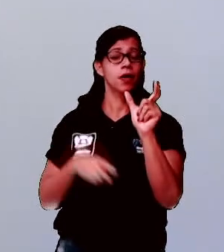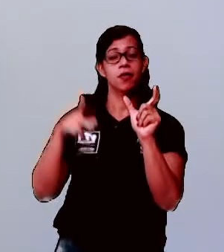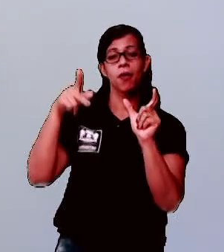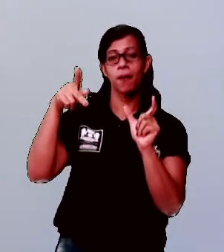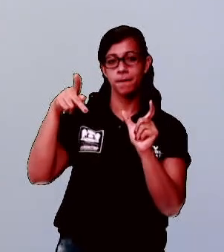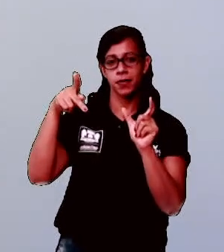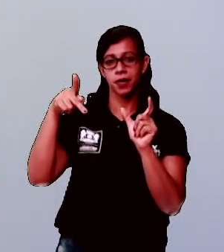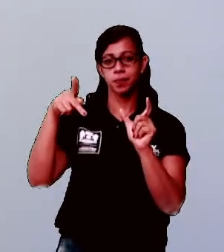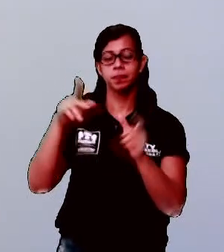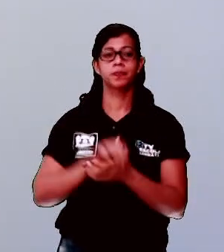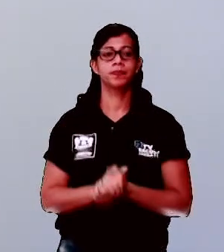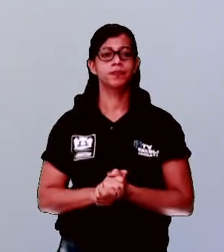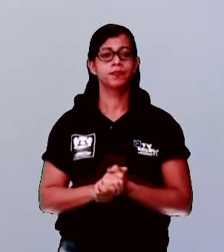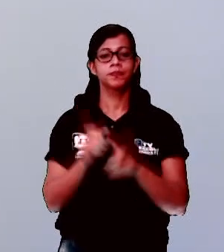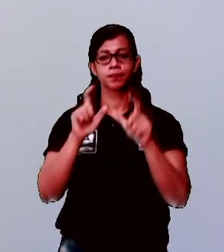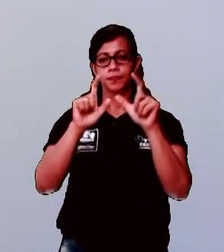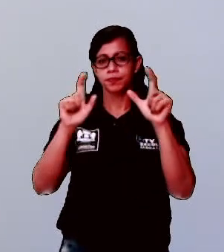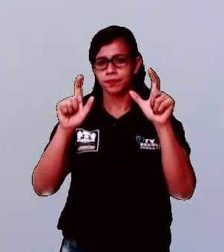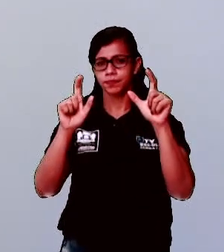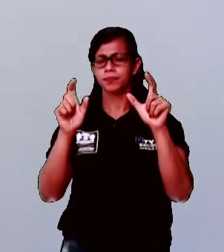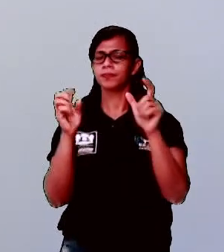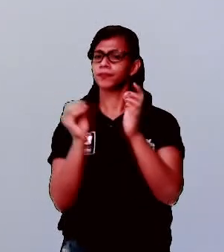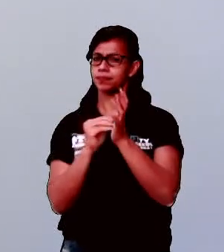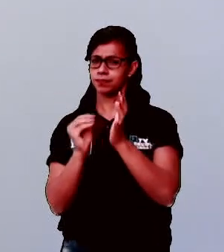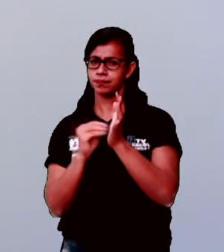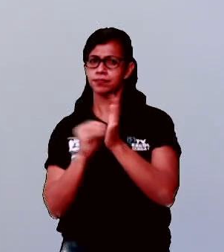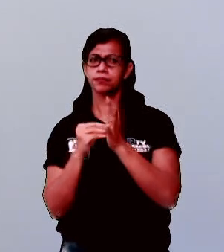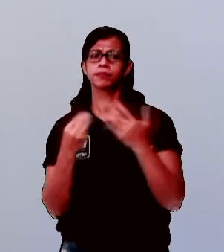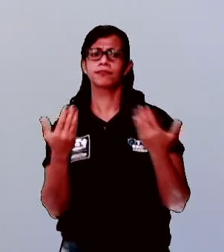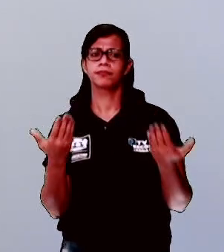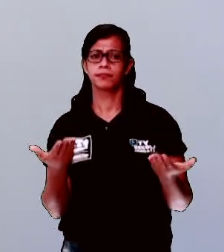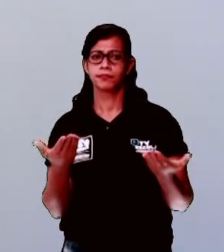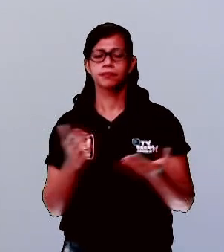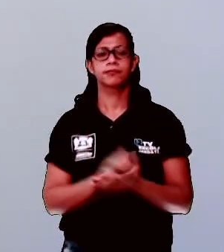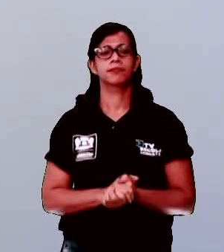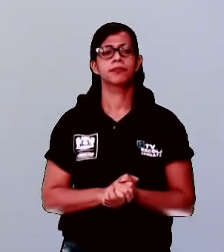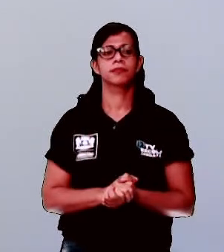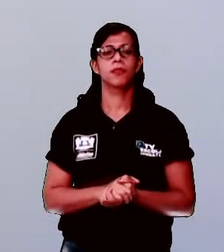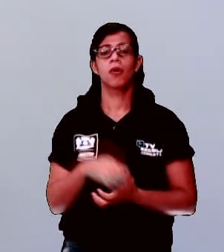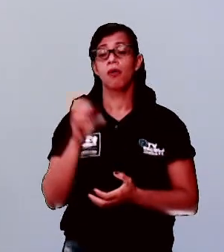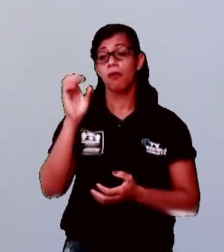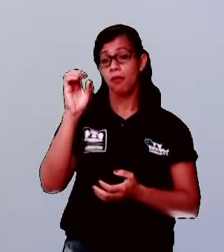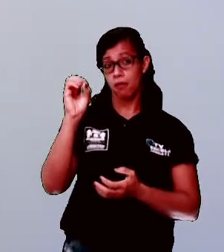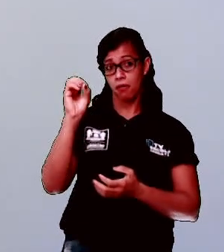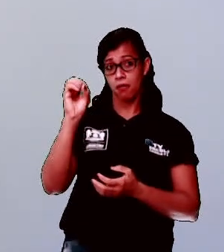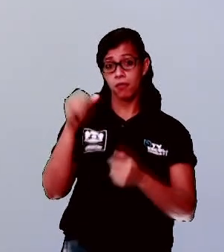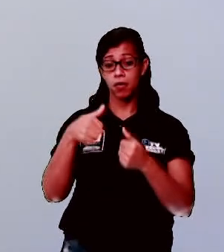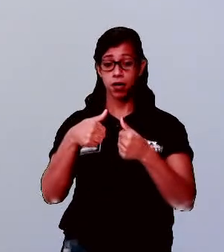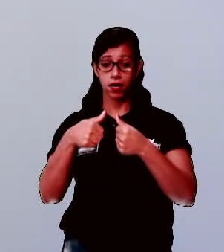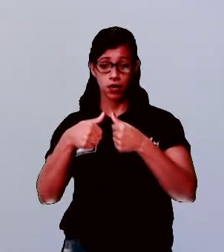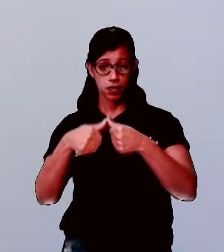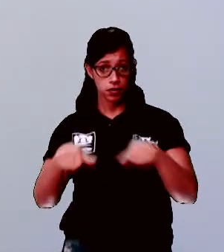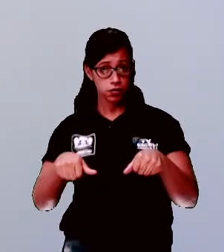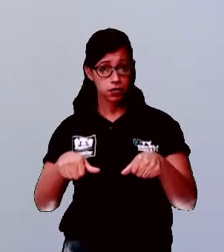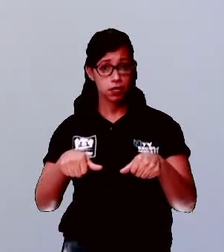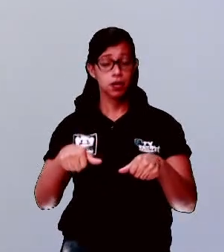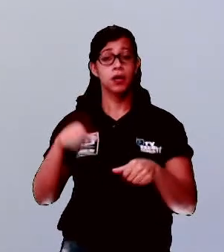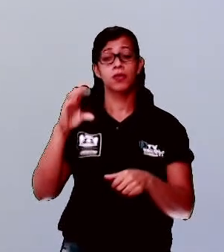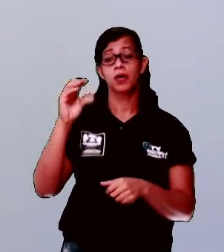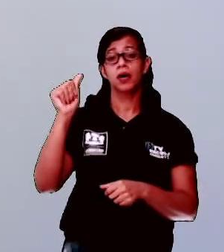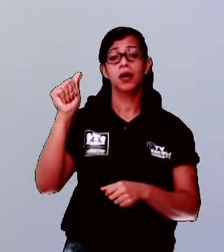A frase está incompleta. Tem escrito assim, O está no castelo. O que será que está no castelo?